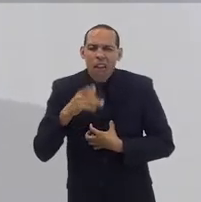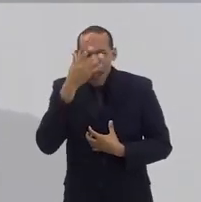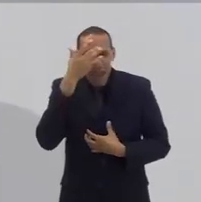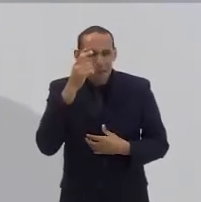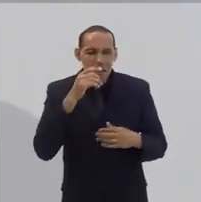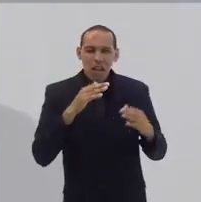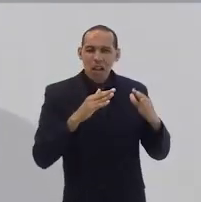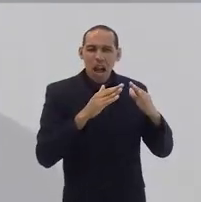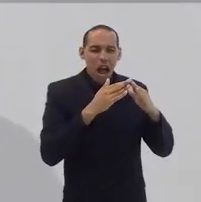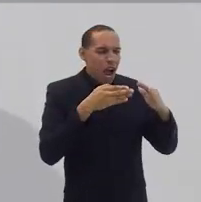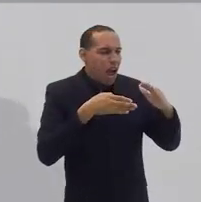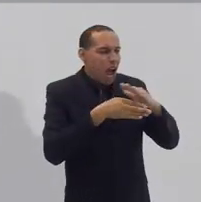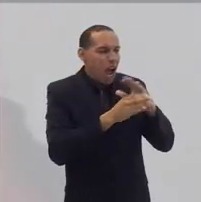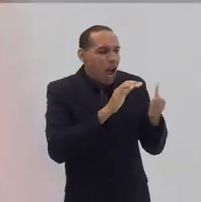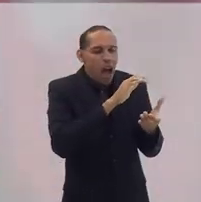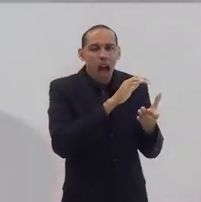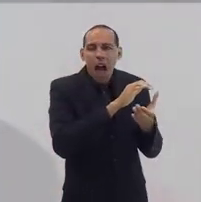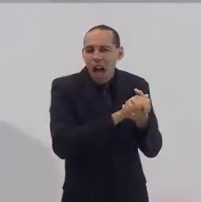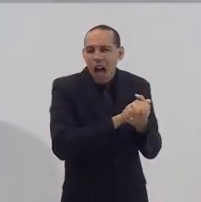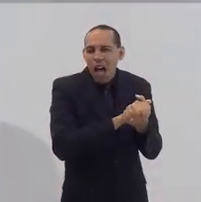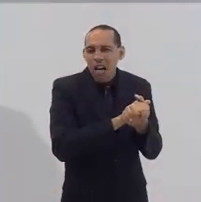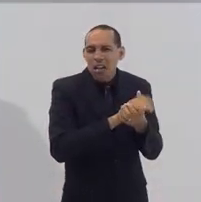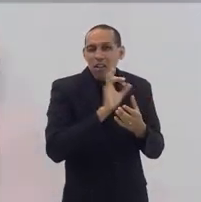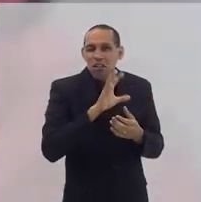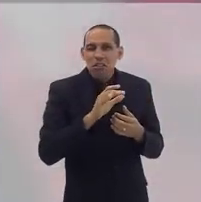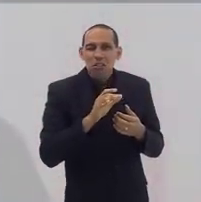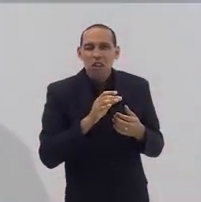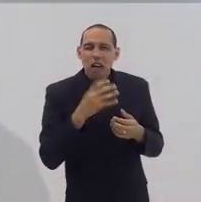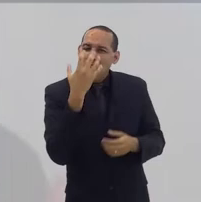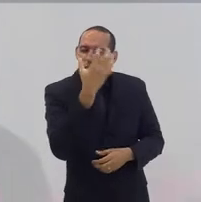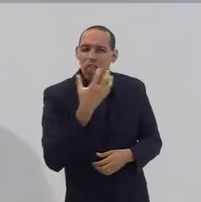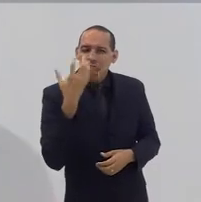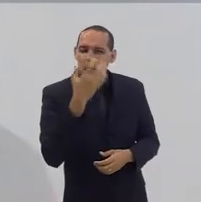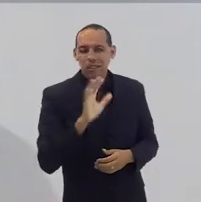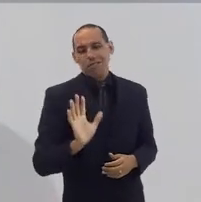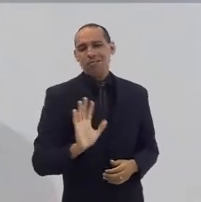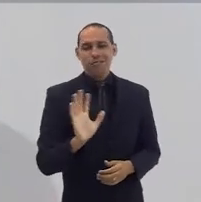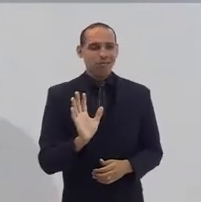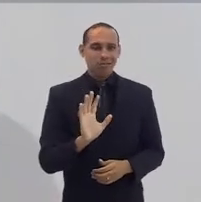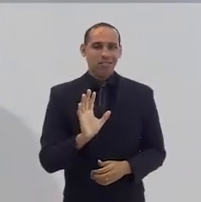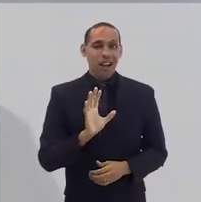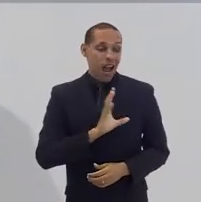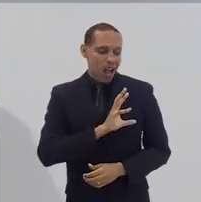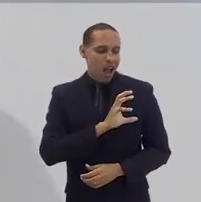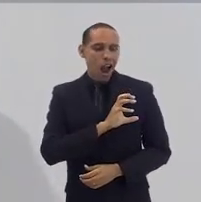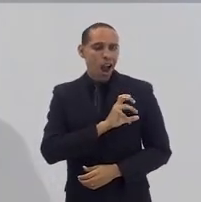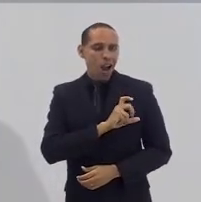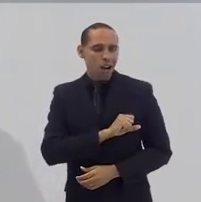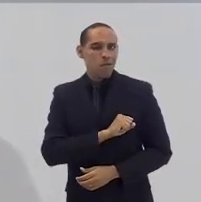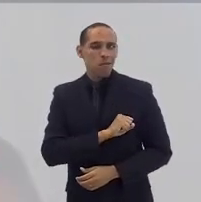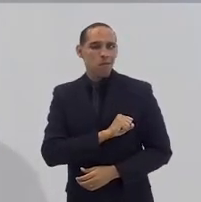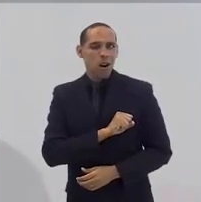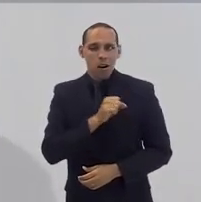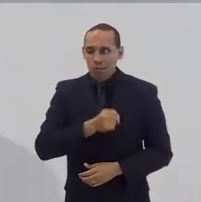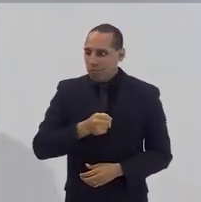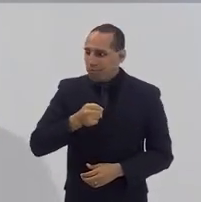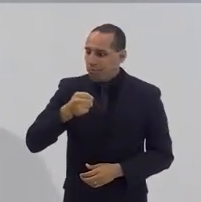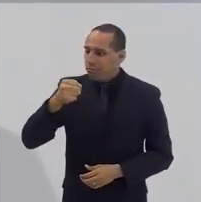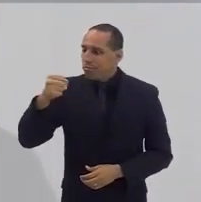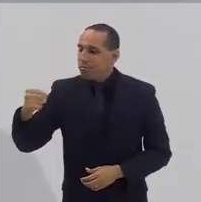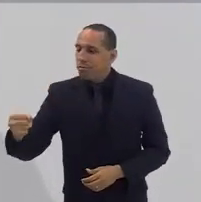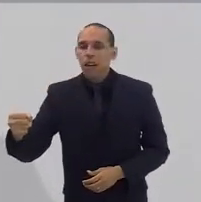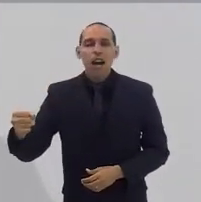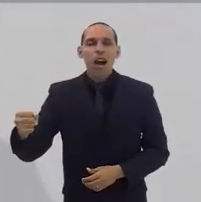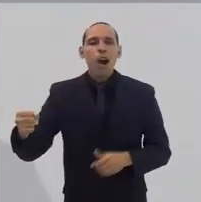casal e numa casa. O amor é só sentimento, é só romance. E eu tento colocar o amor em outro lugar,